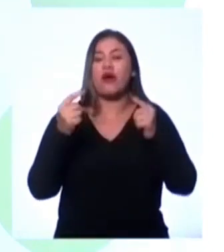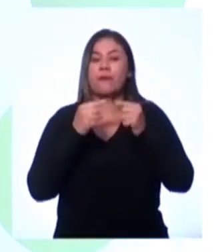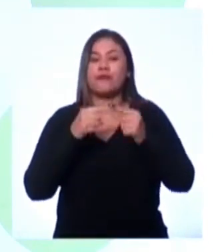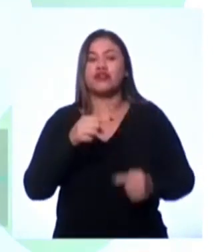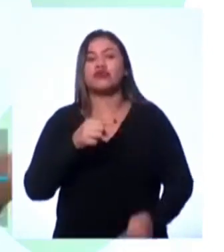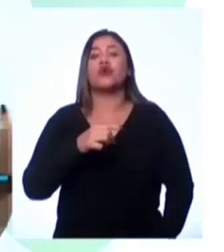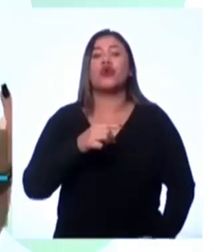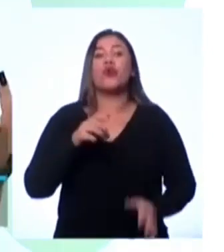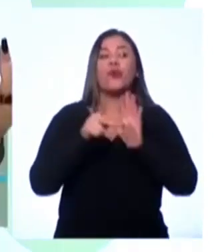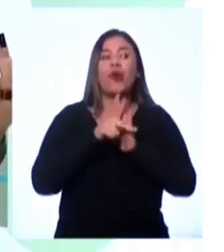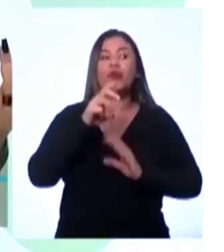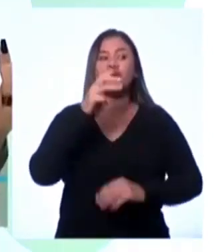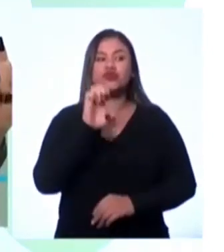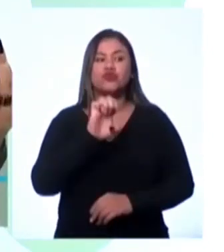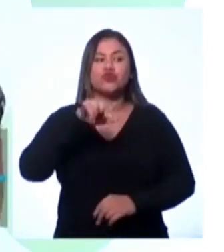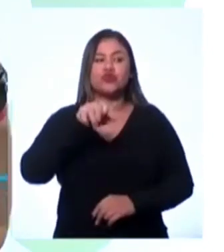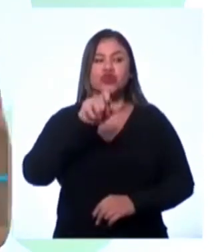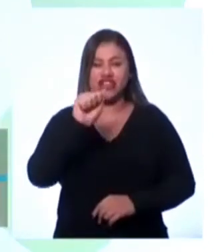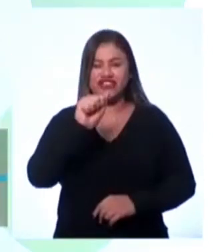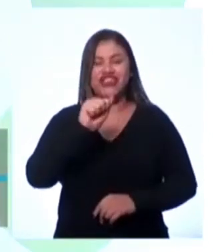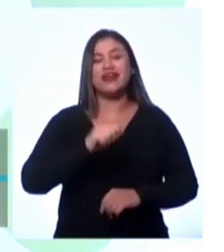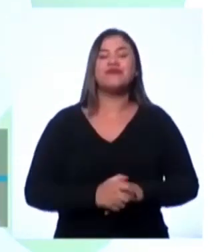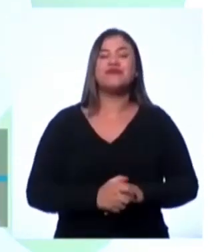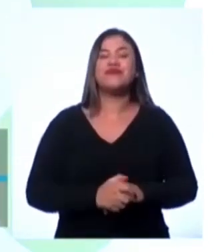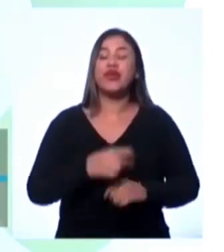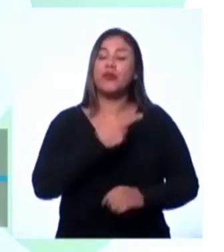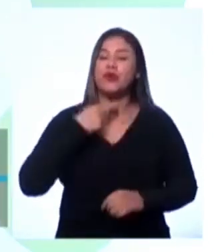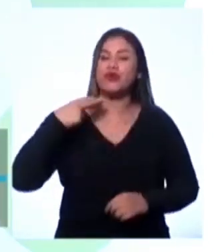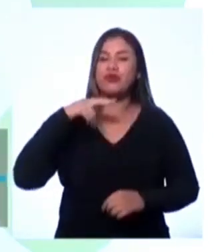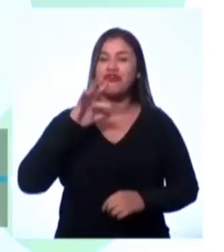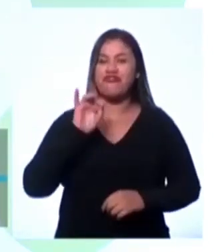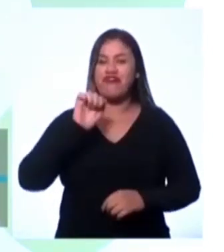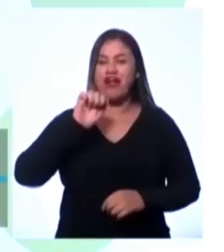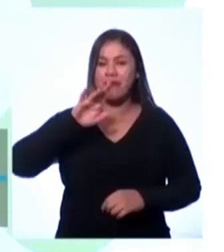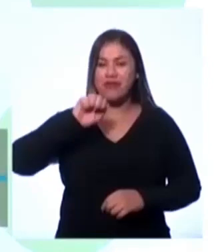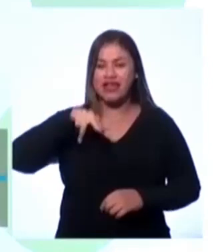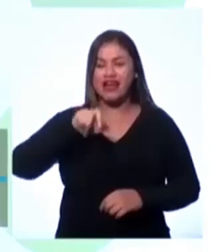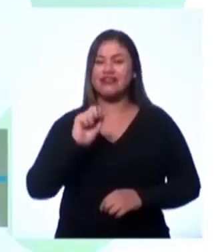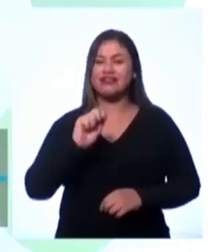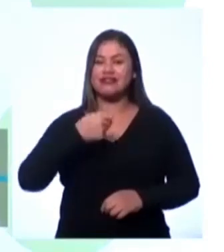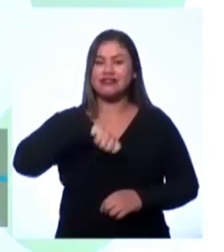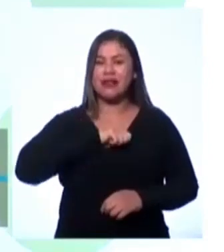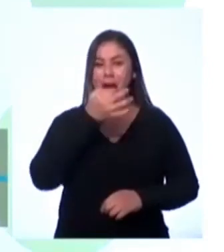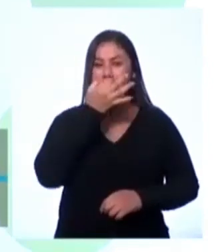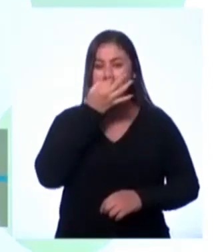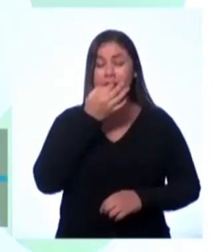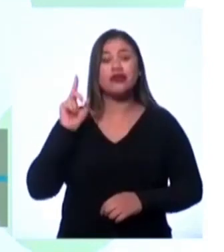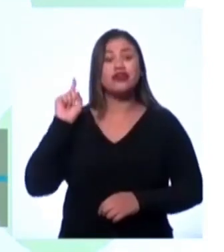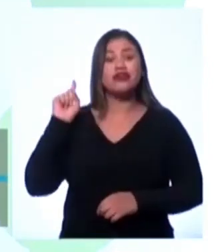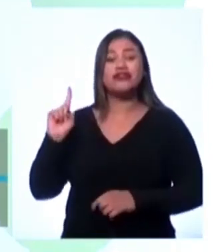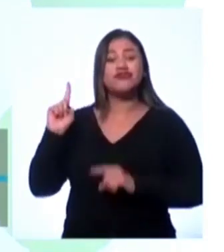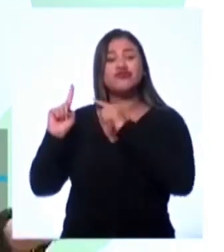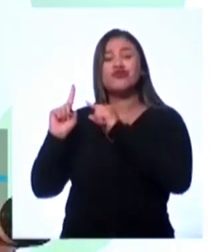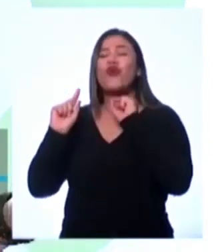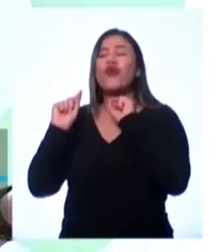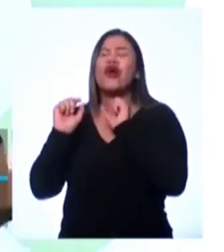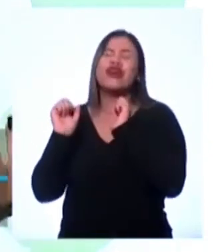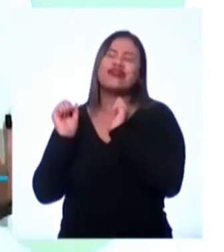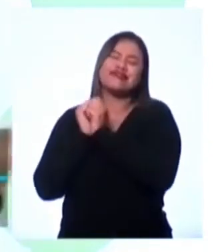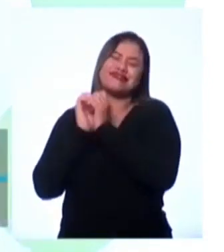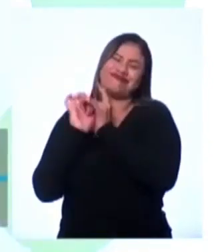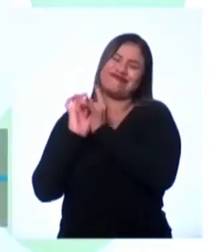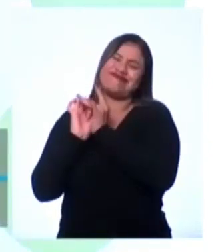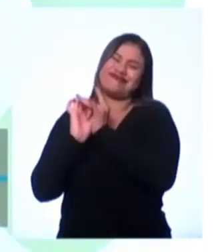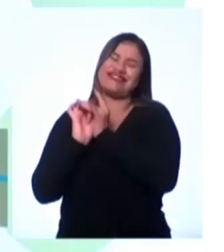EJA, né? Sem prazer estar aqui com vocês. Eu sou a professora Fabiana, ao meu lado aqui, ó, minha dupla imbatível, Jennifer.